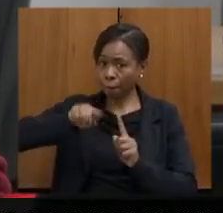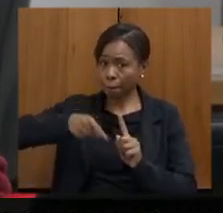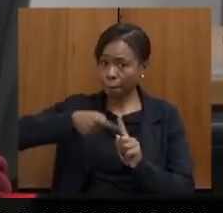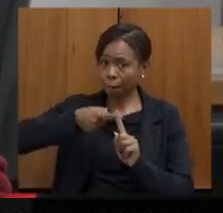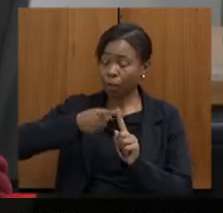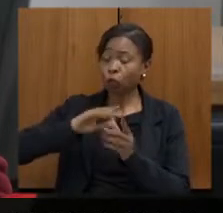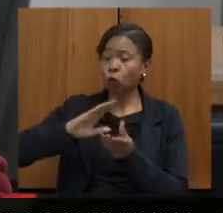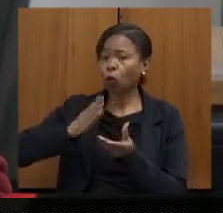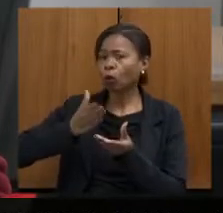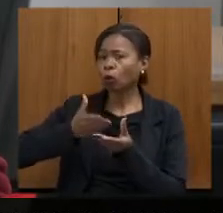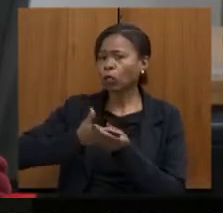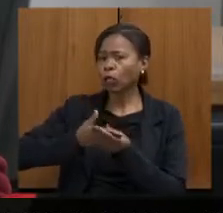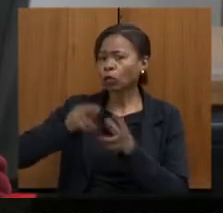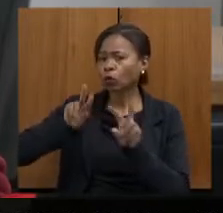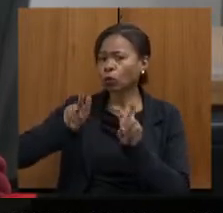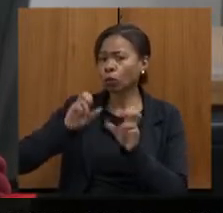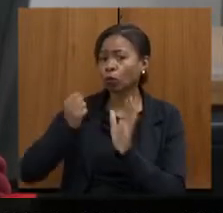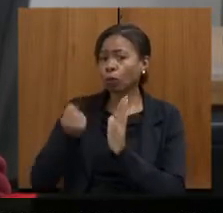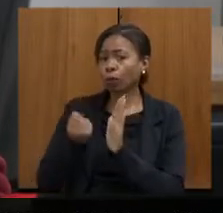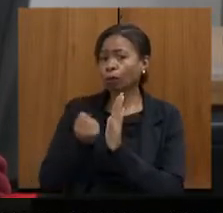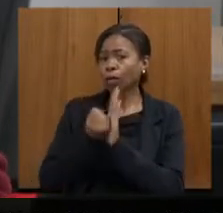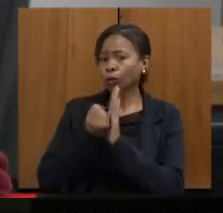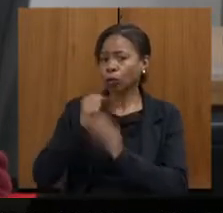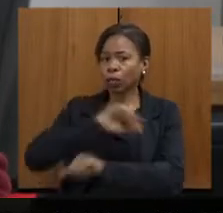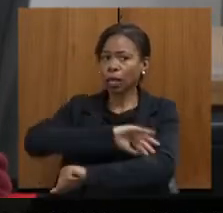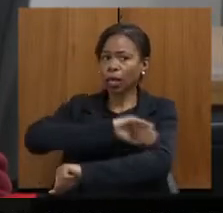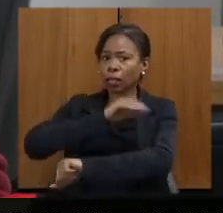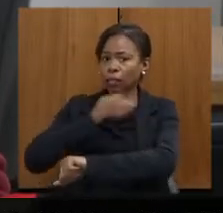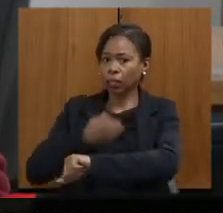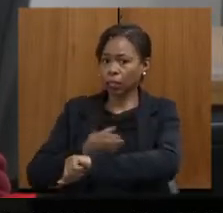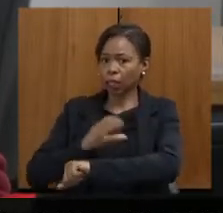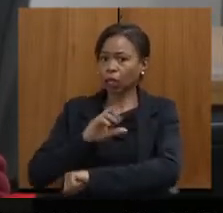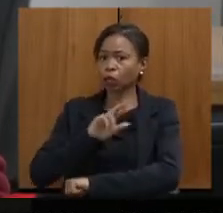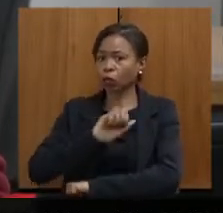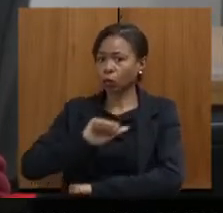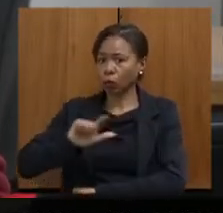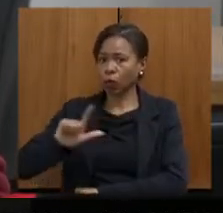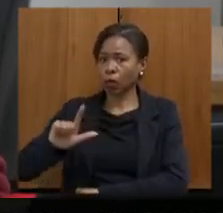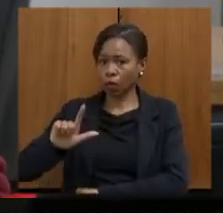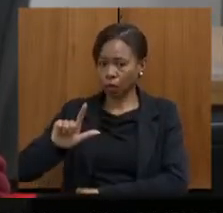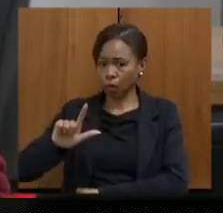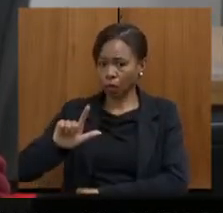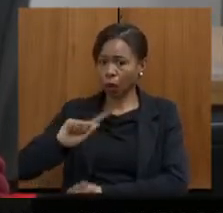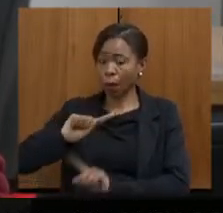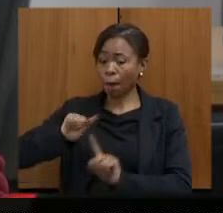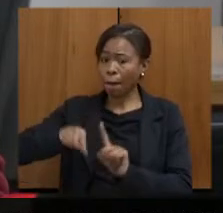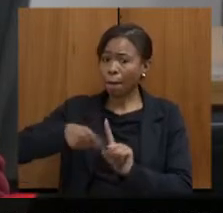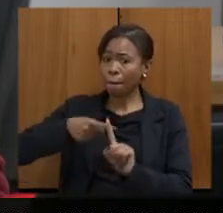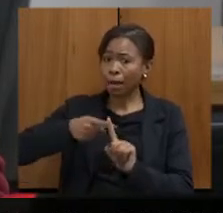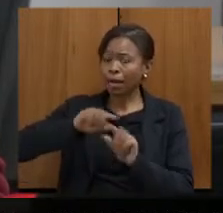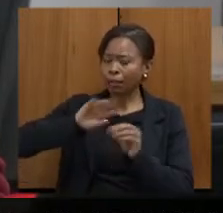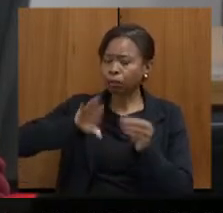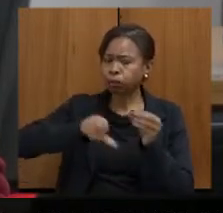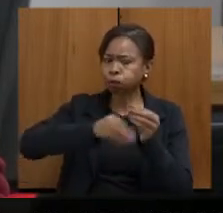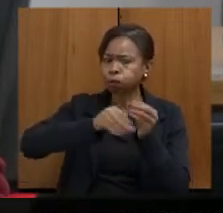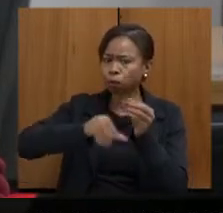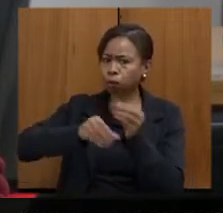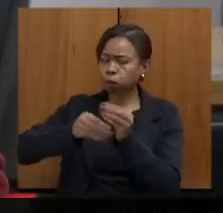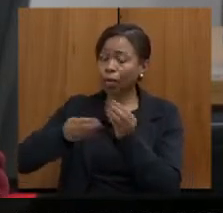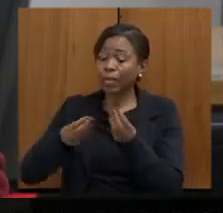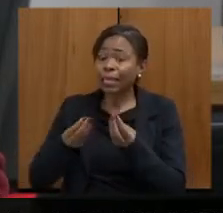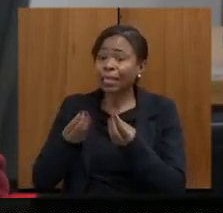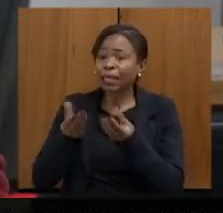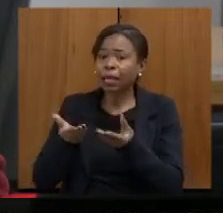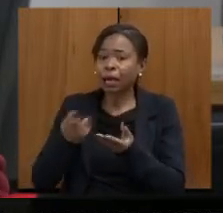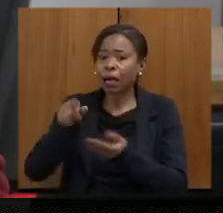tombamento da Serra do Curral consolidado, com suas eventuais complementações ao conselheiro relator,